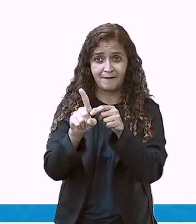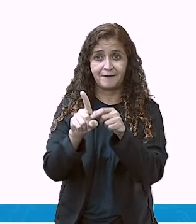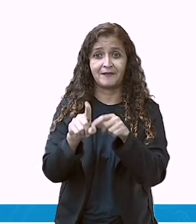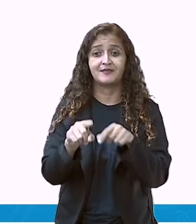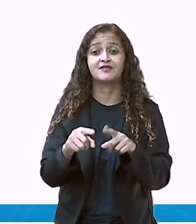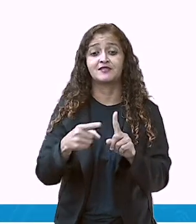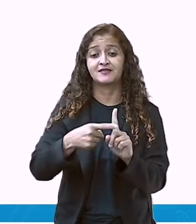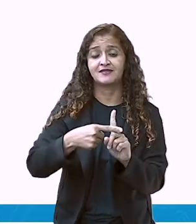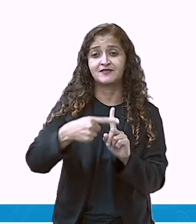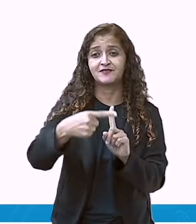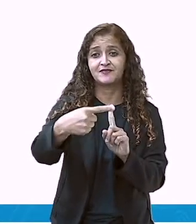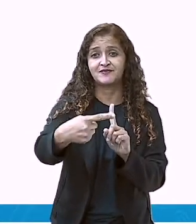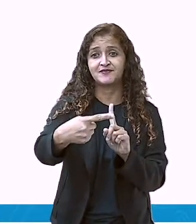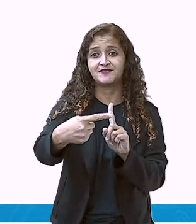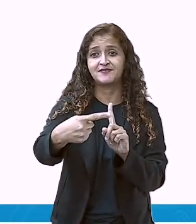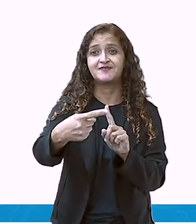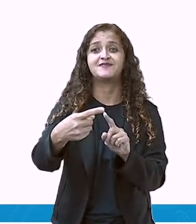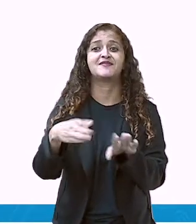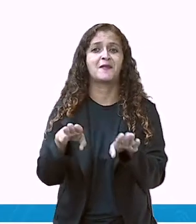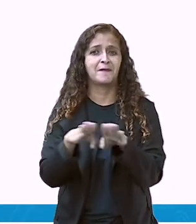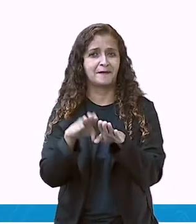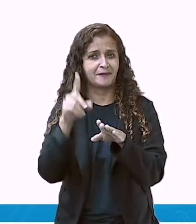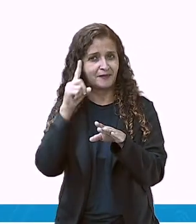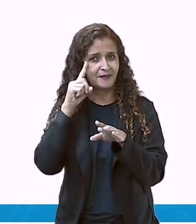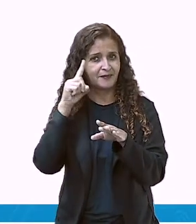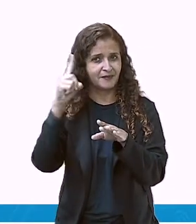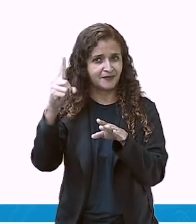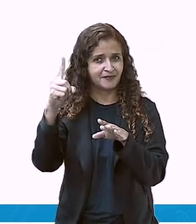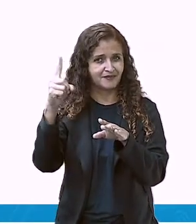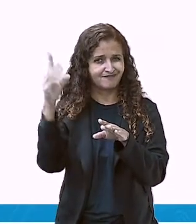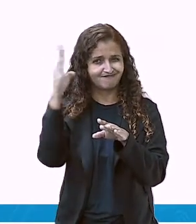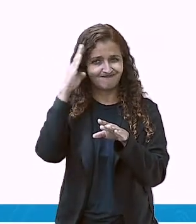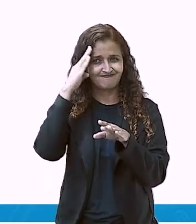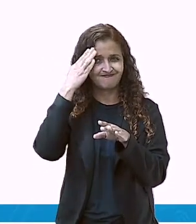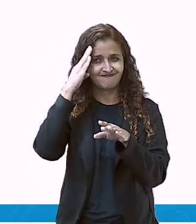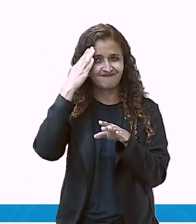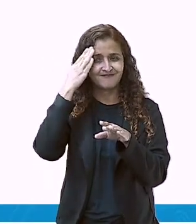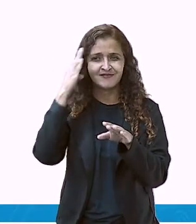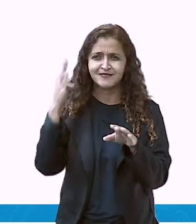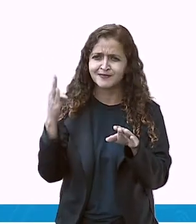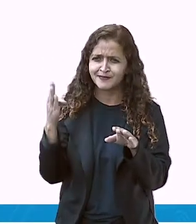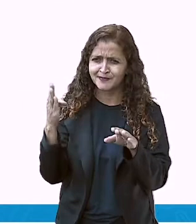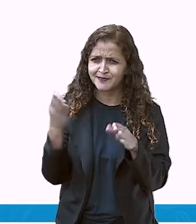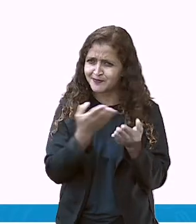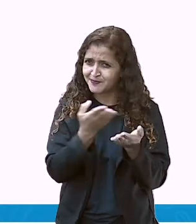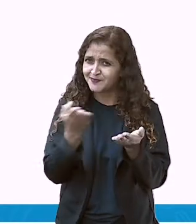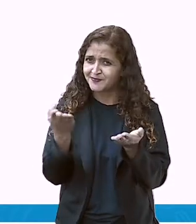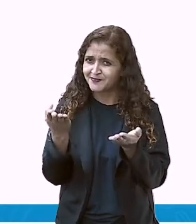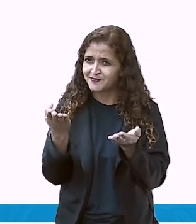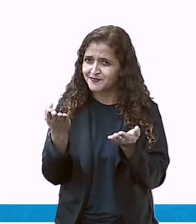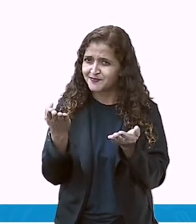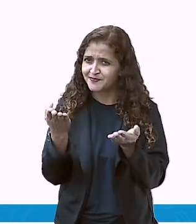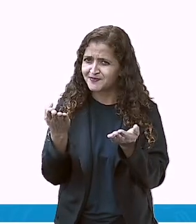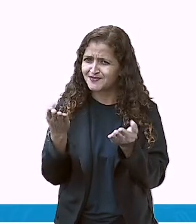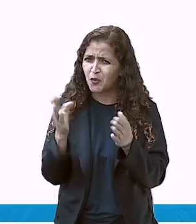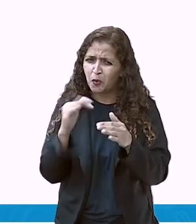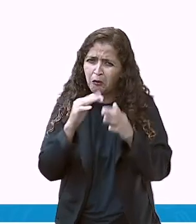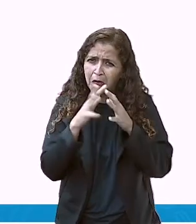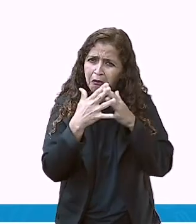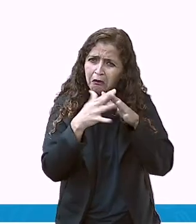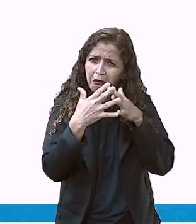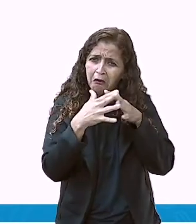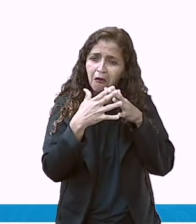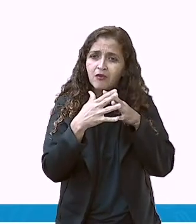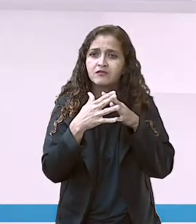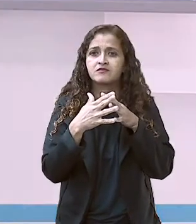semanas e dos dias. Gente, vocês estão entendendo? Ou está meio confuso aí